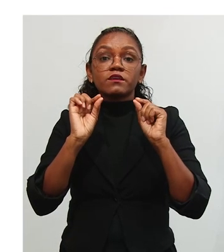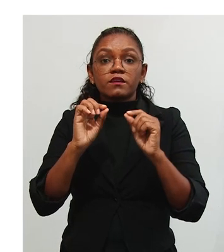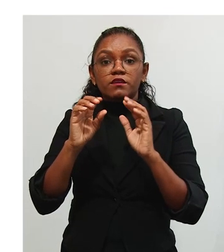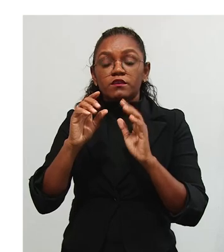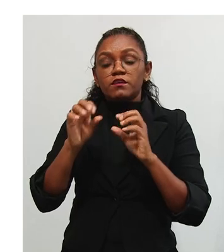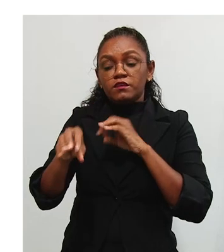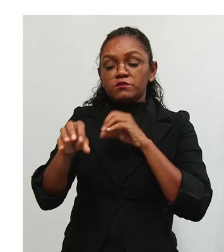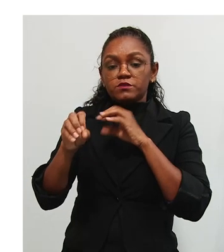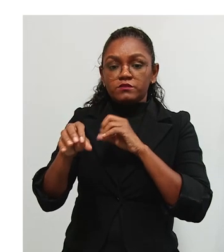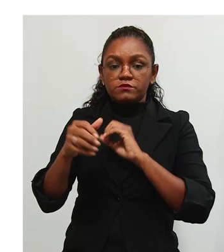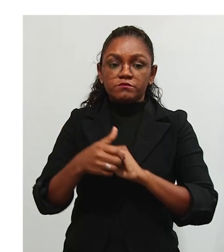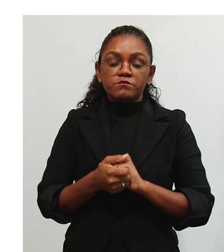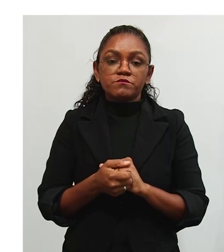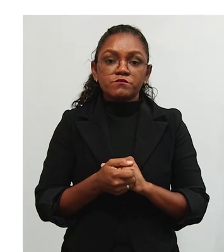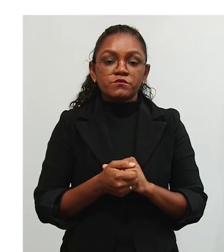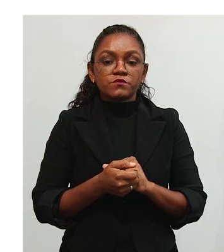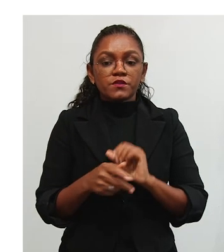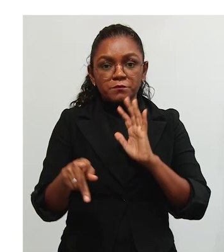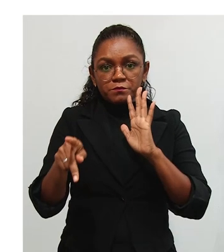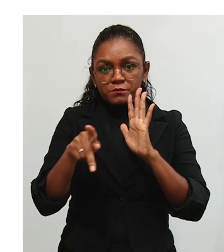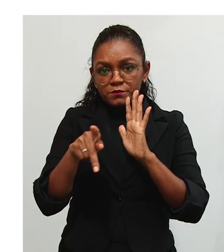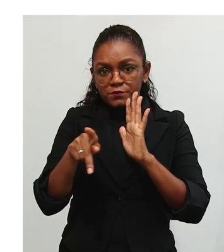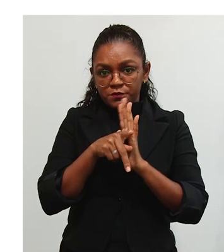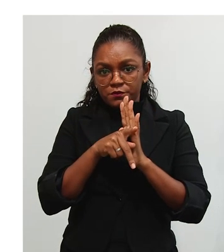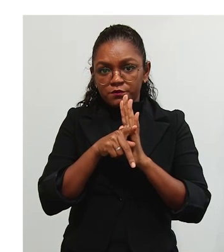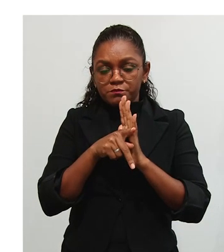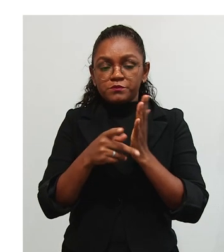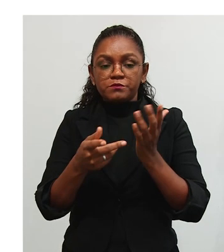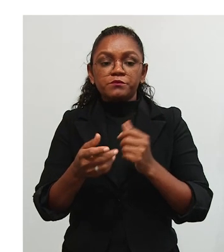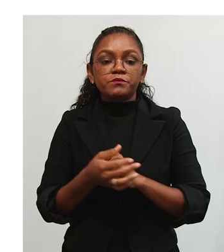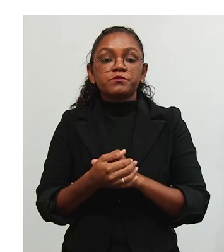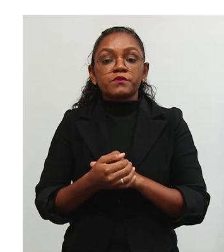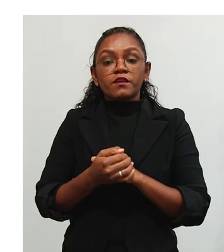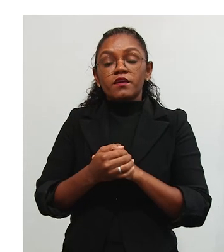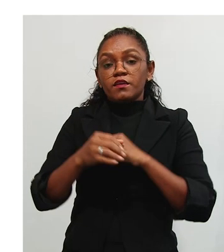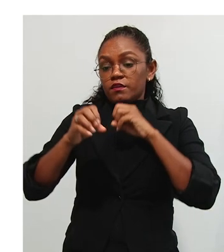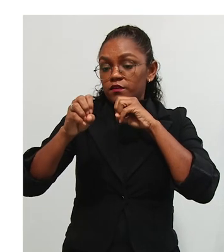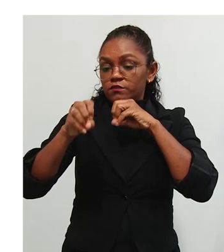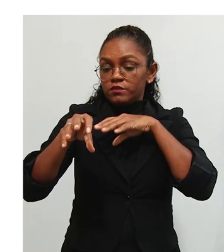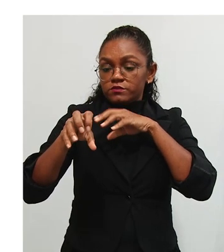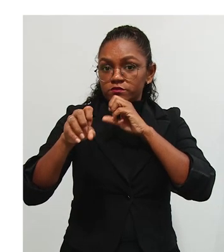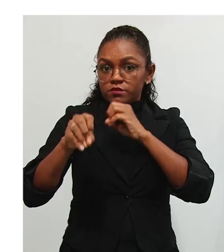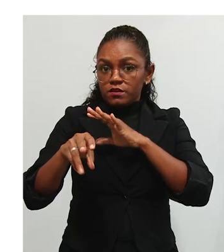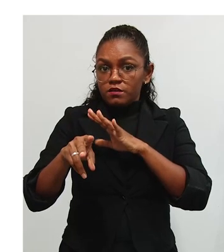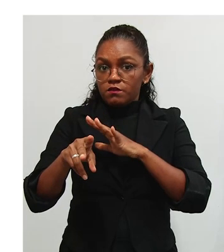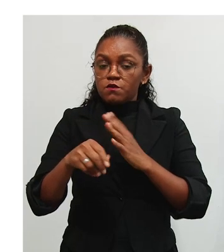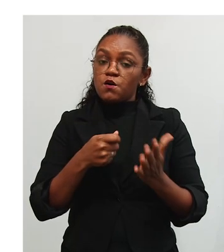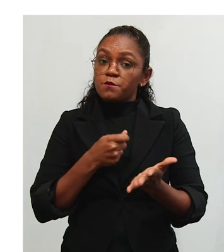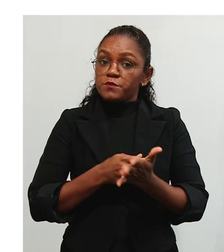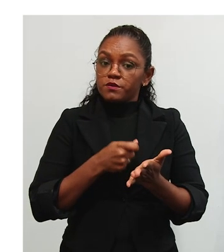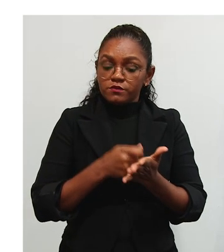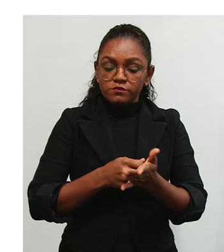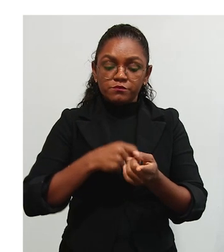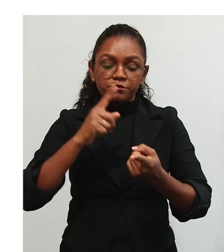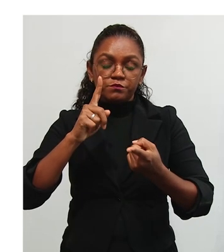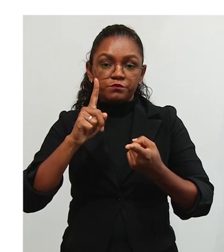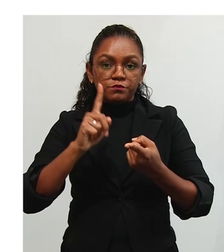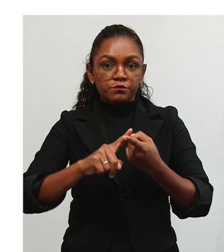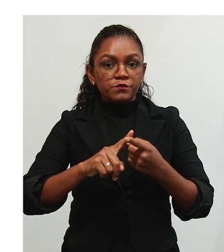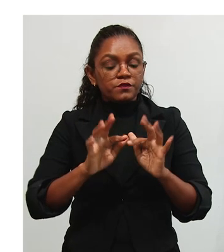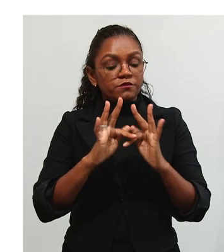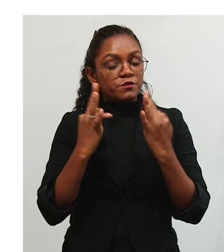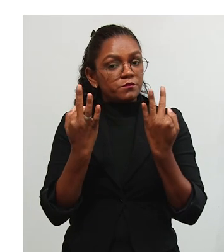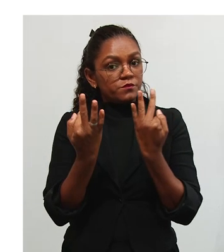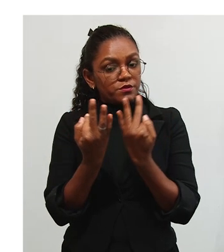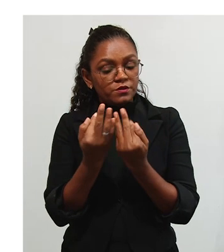vamos dizer assim, o nosso guia da educação, diz que a educação é um dever da